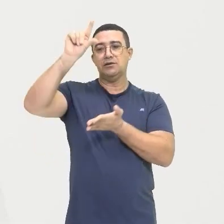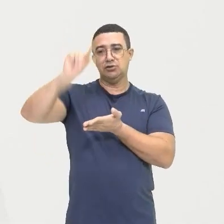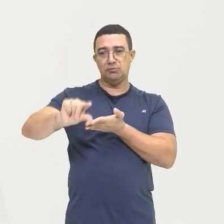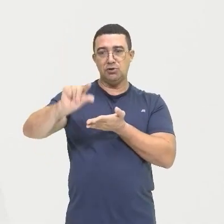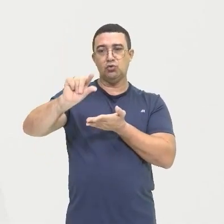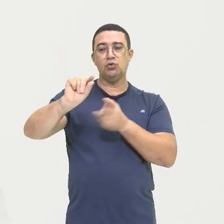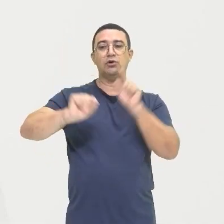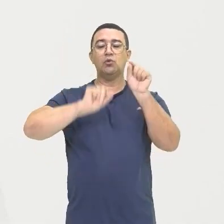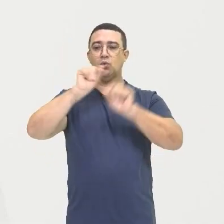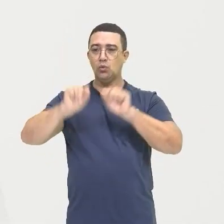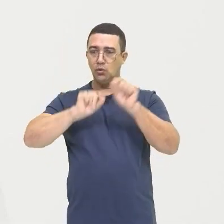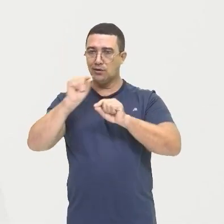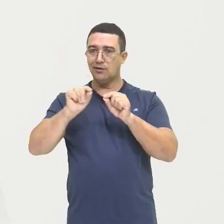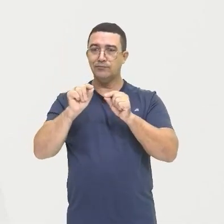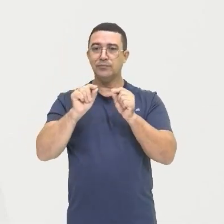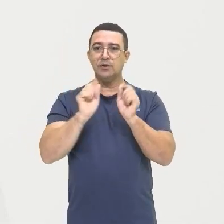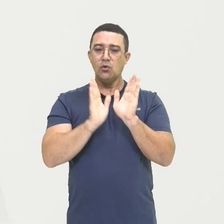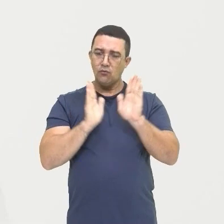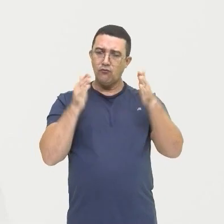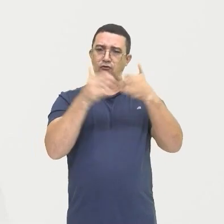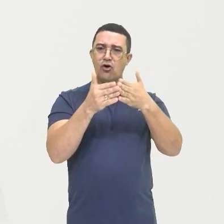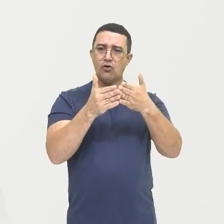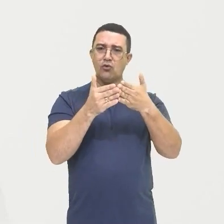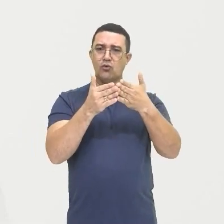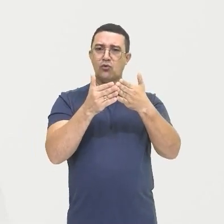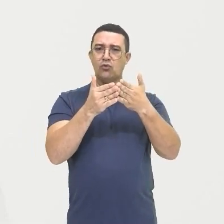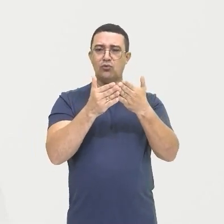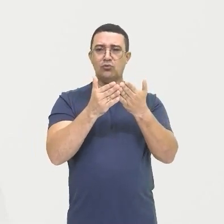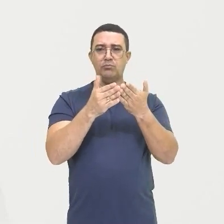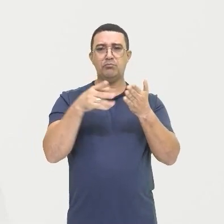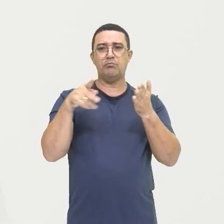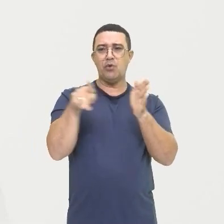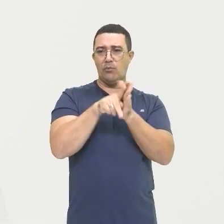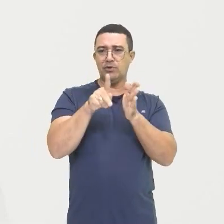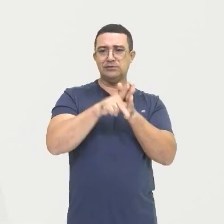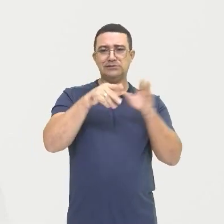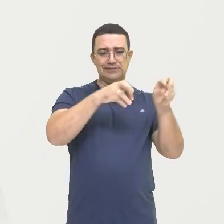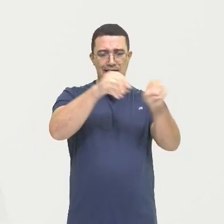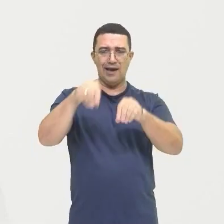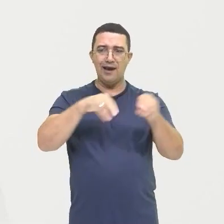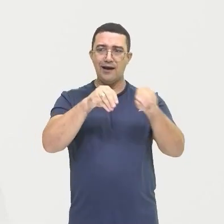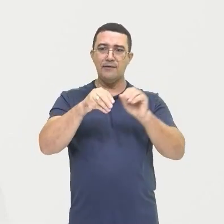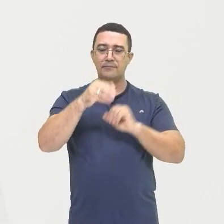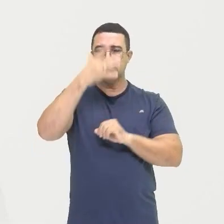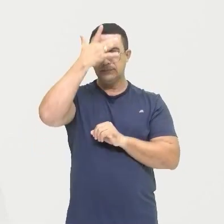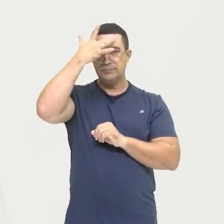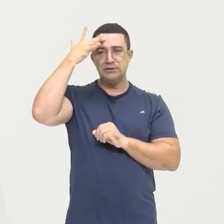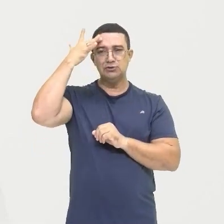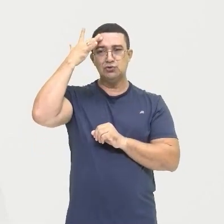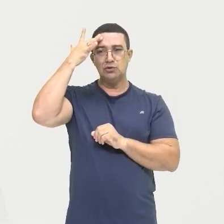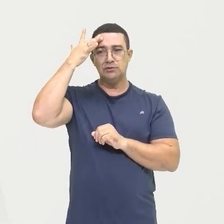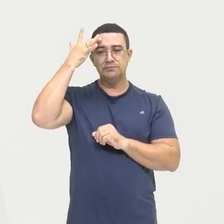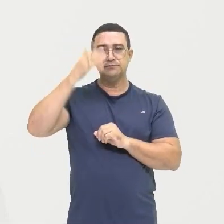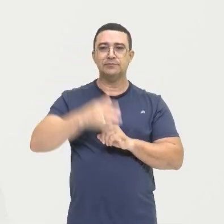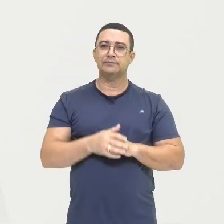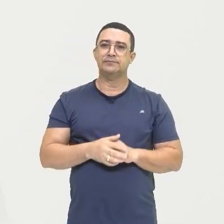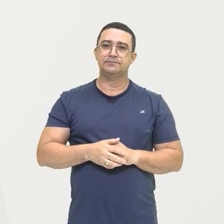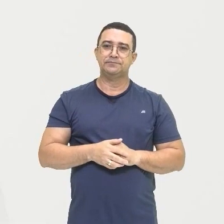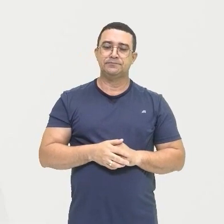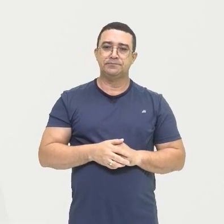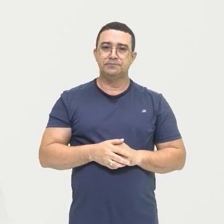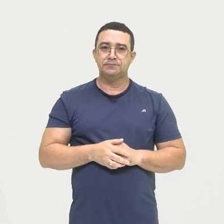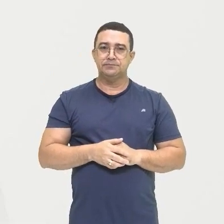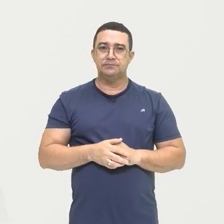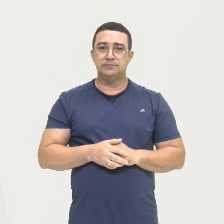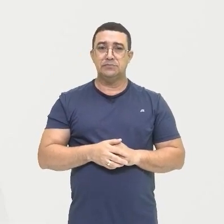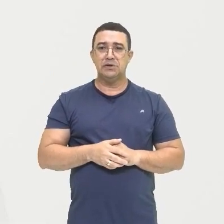questão Justamente Da concentração Fundiária Então a gente tem Ali na teoria A